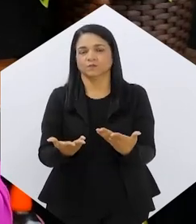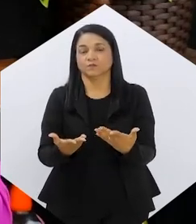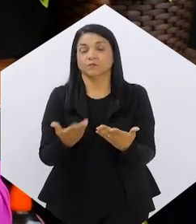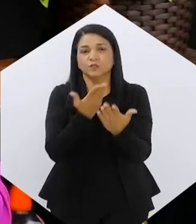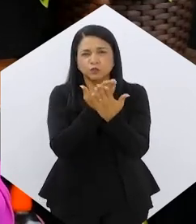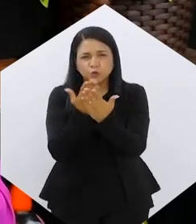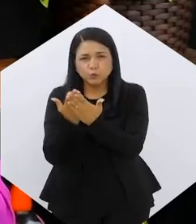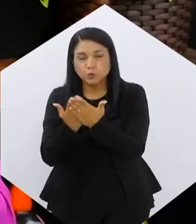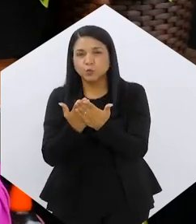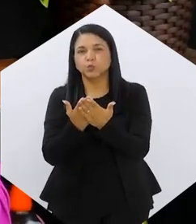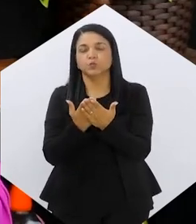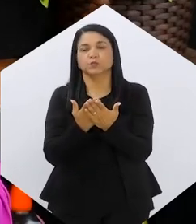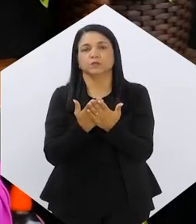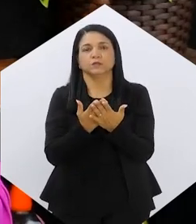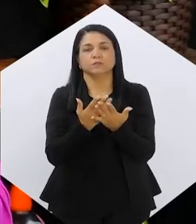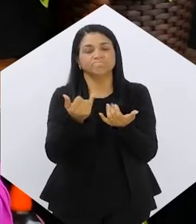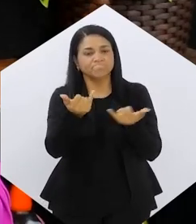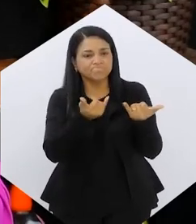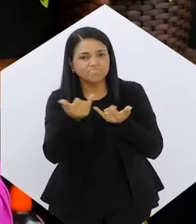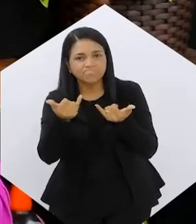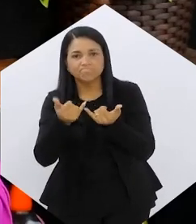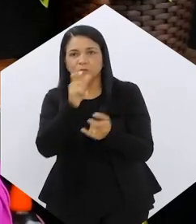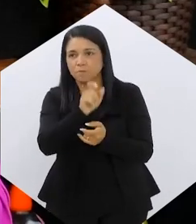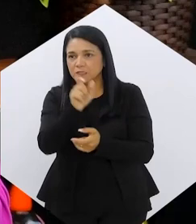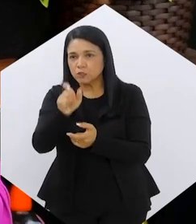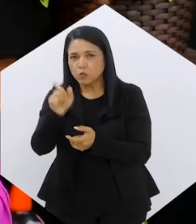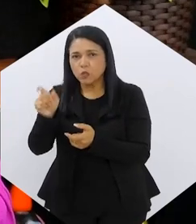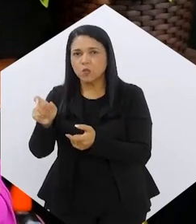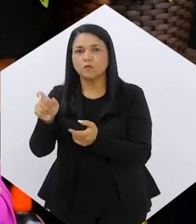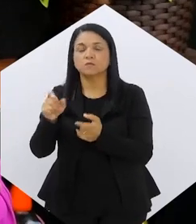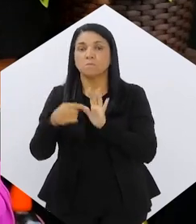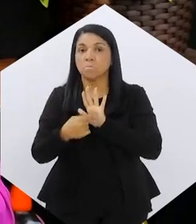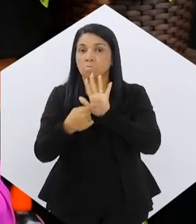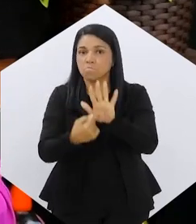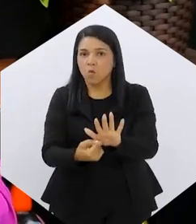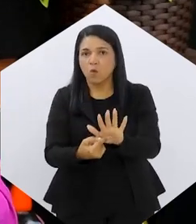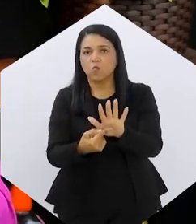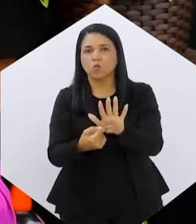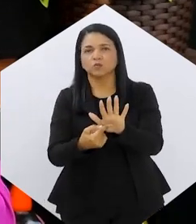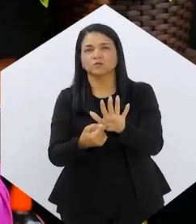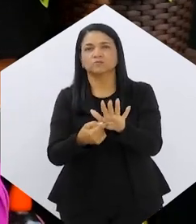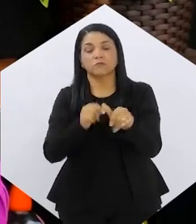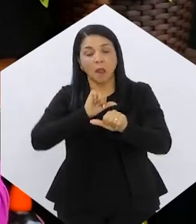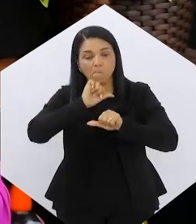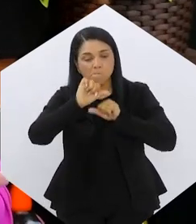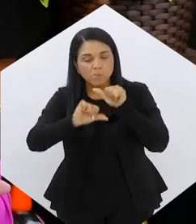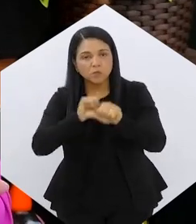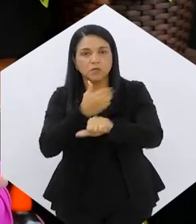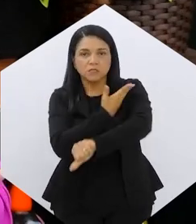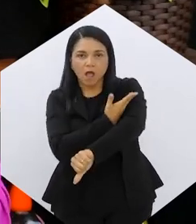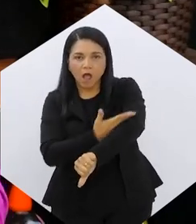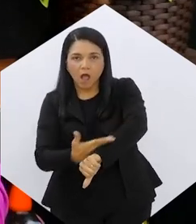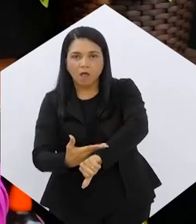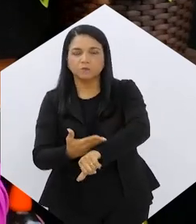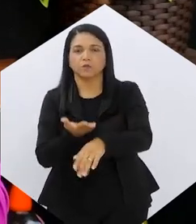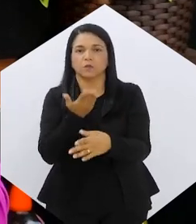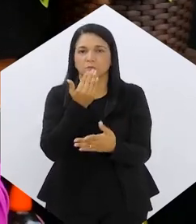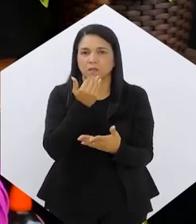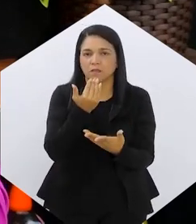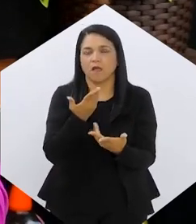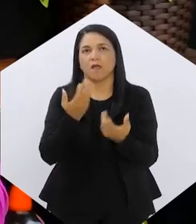estudos e relatos de pacientes definem muito bem isso, Eles fizeram uma mudança de hábito também,